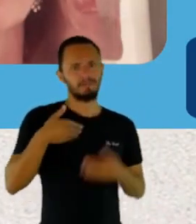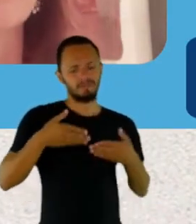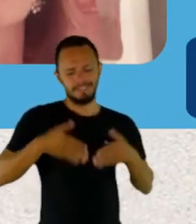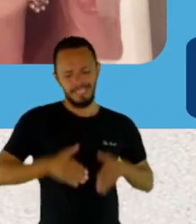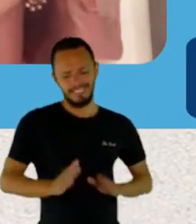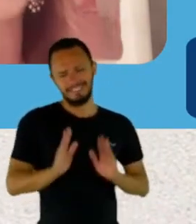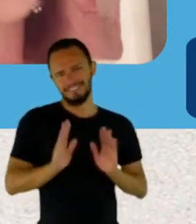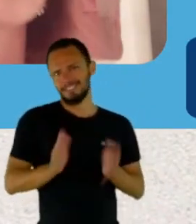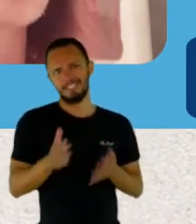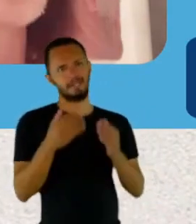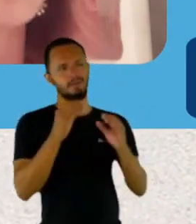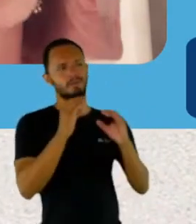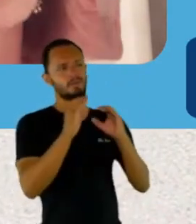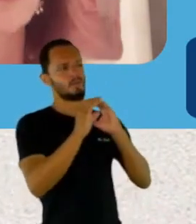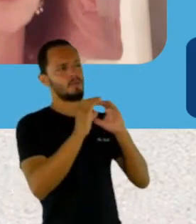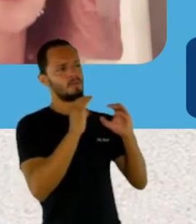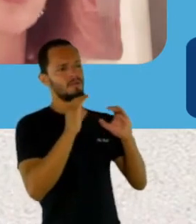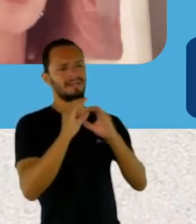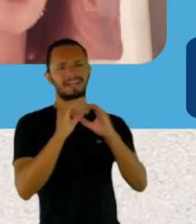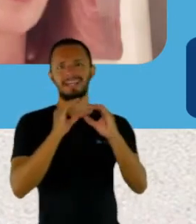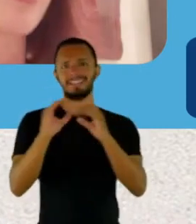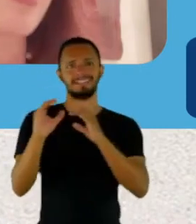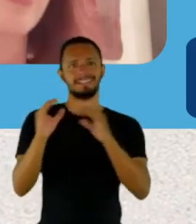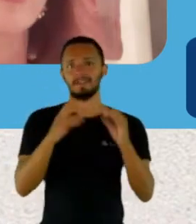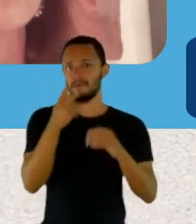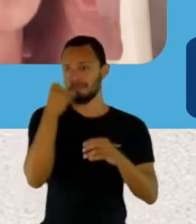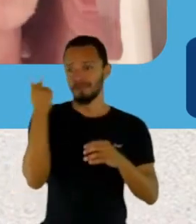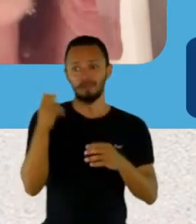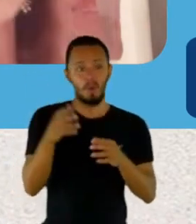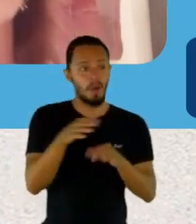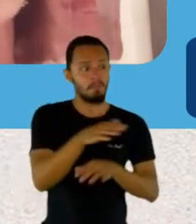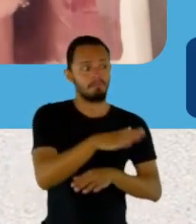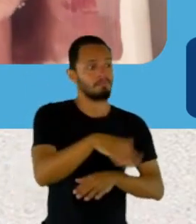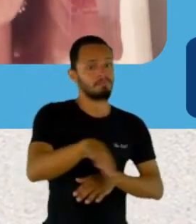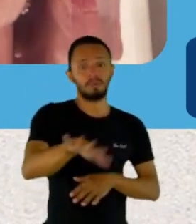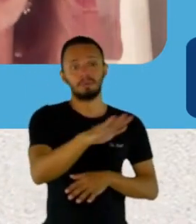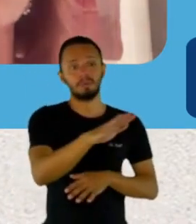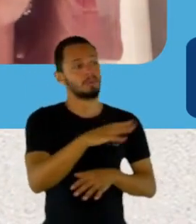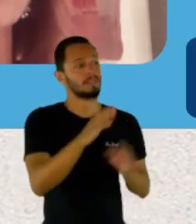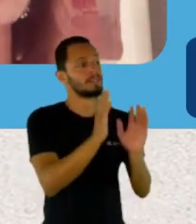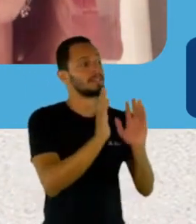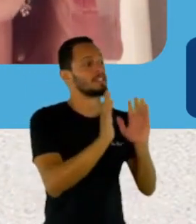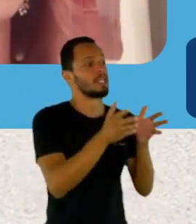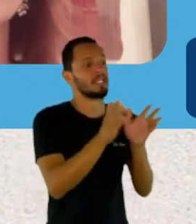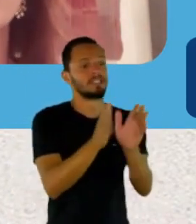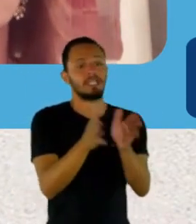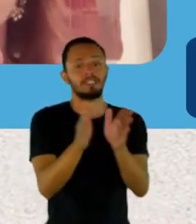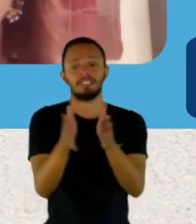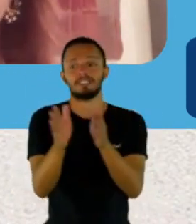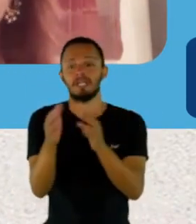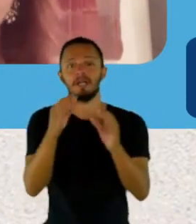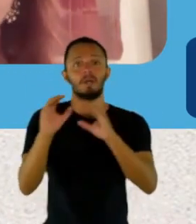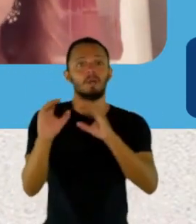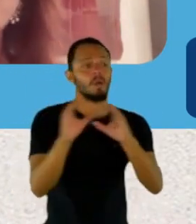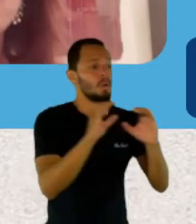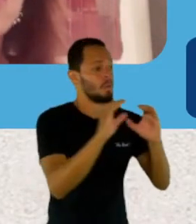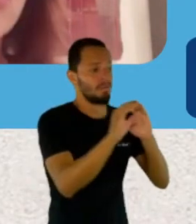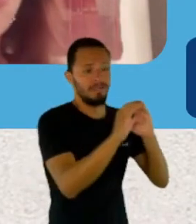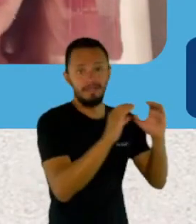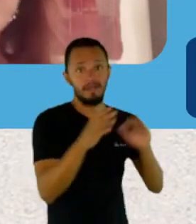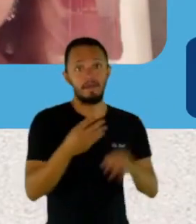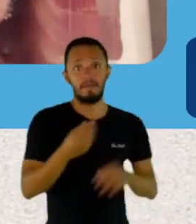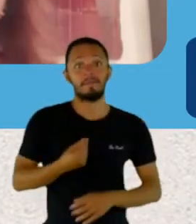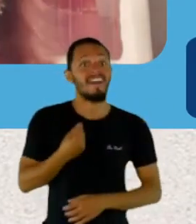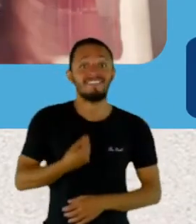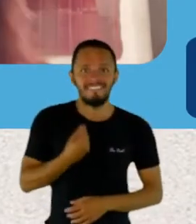de conversar. Eu converso com absolutamente todas as pessoas. Em qualquer situação, eu gosto de conversar, eu gosto de gente. Eu conto a minha vida para o